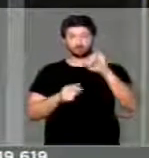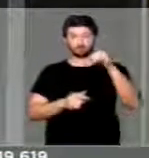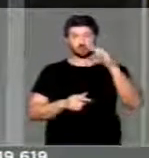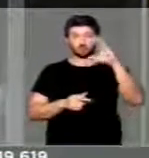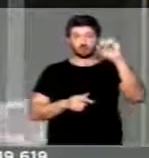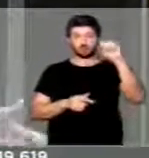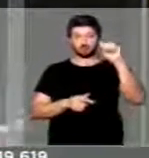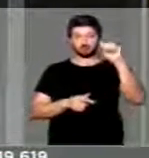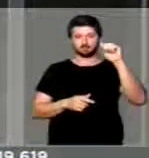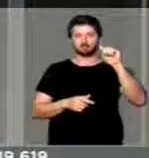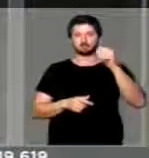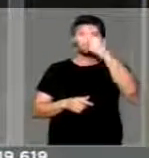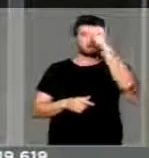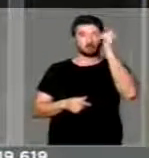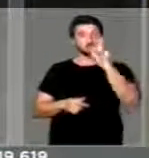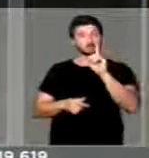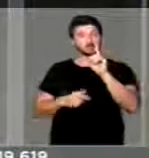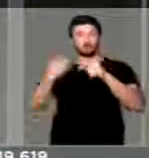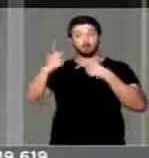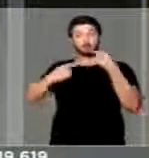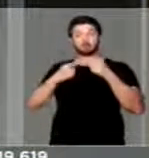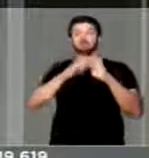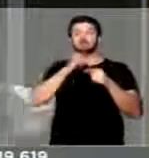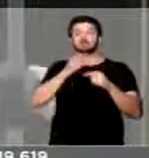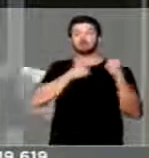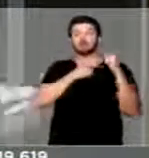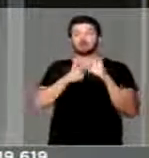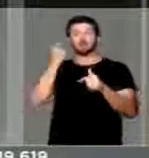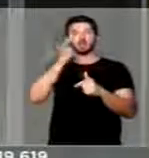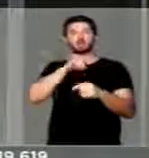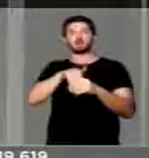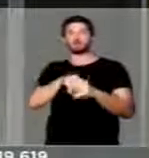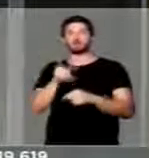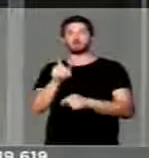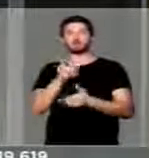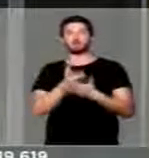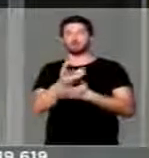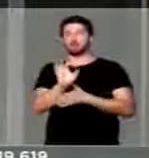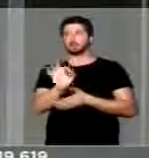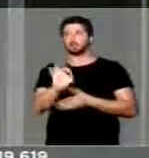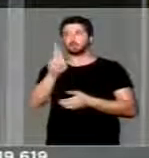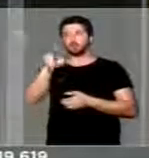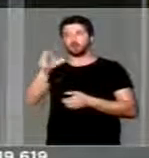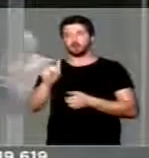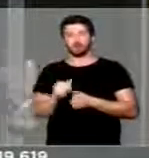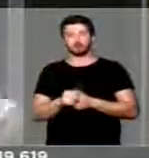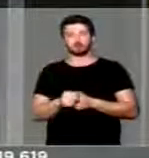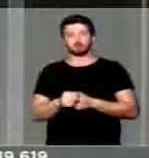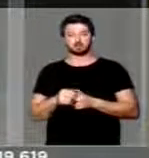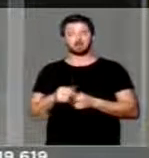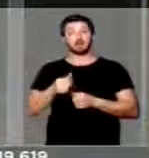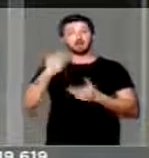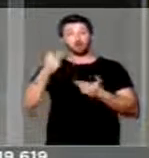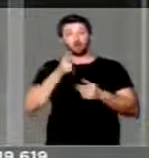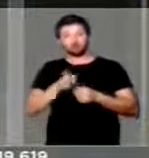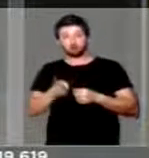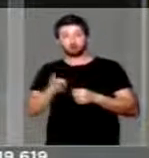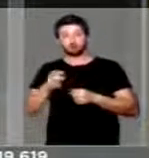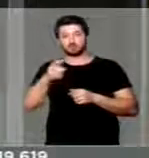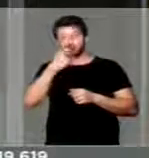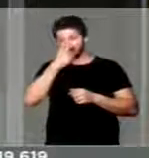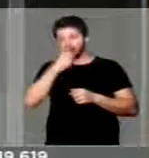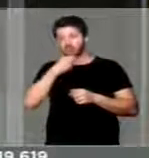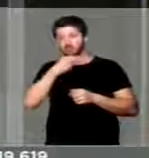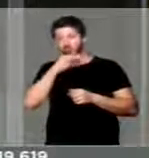Jucá, não esquece, nenhum político desse tradicional ganha eleição não E continuo com o Aécio,